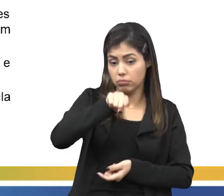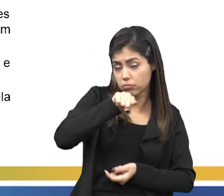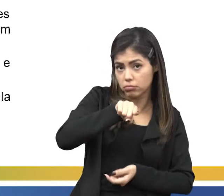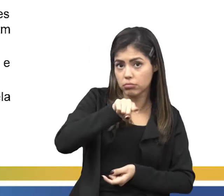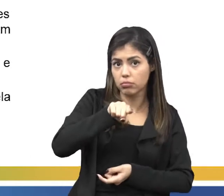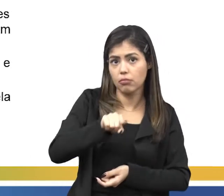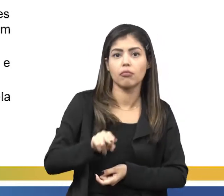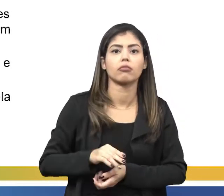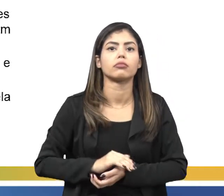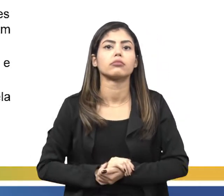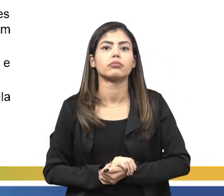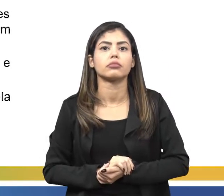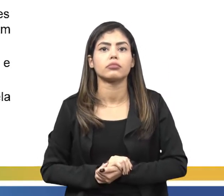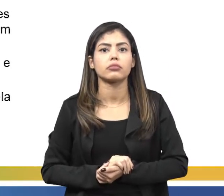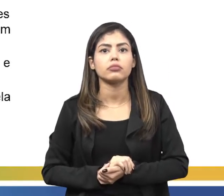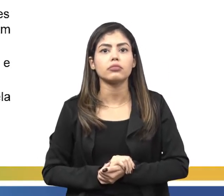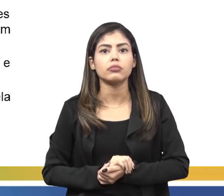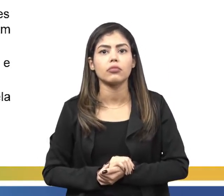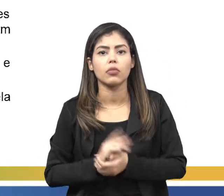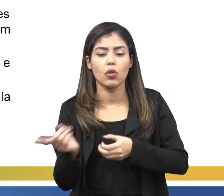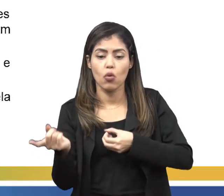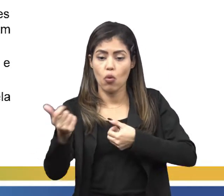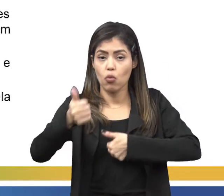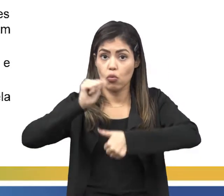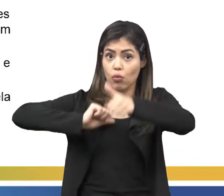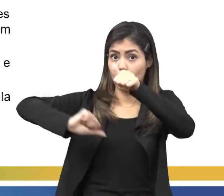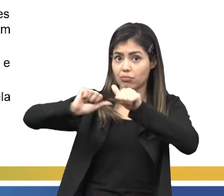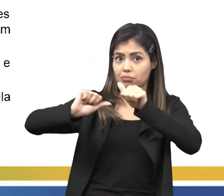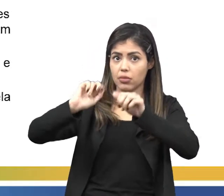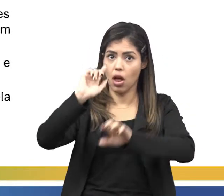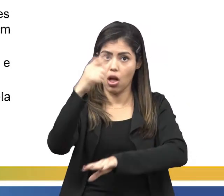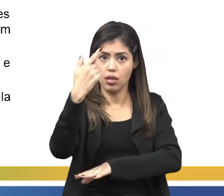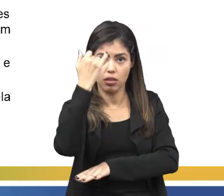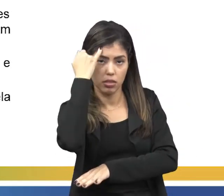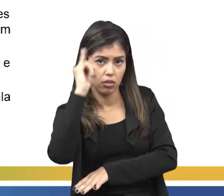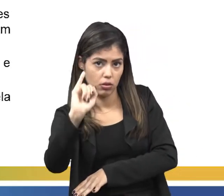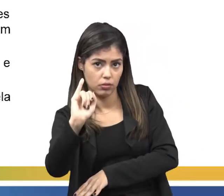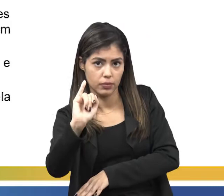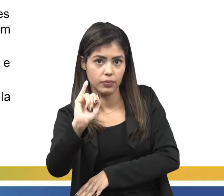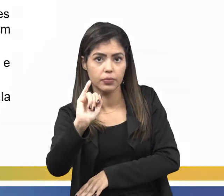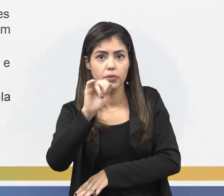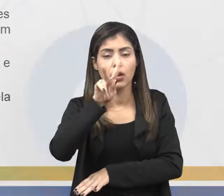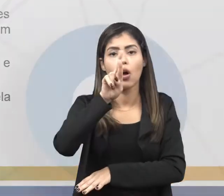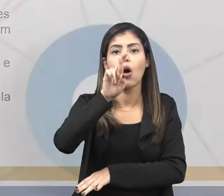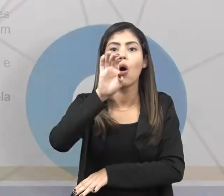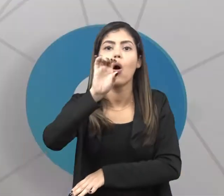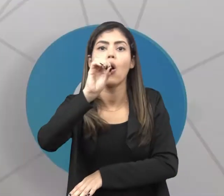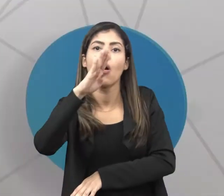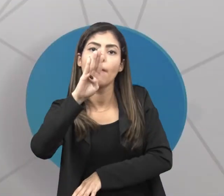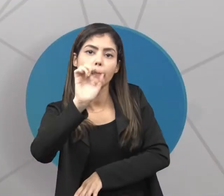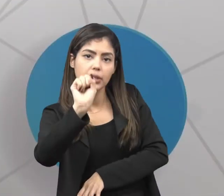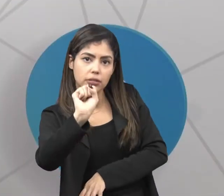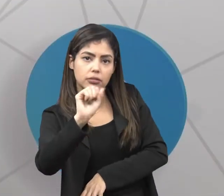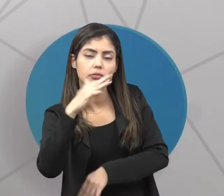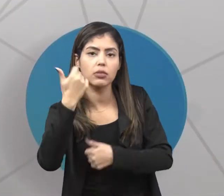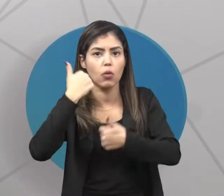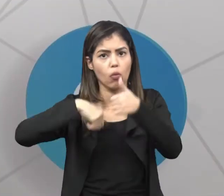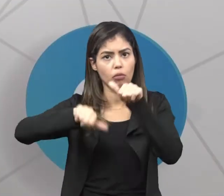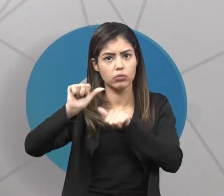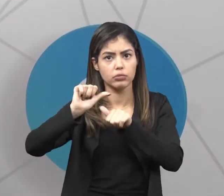ele vai contra as ideias de Hobbes. Porque fala que, Hobbes menciona que o homem, ele